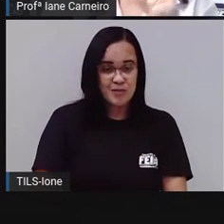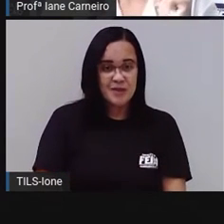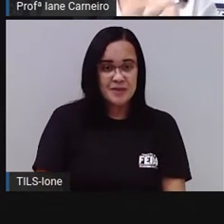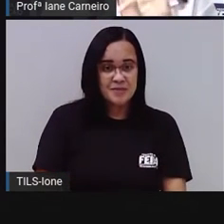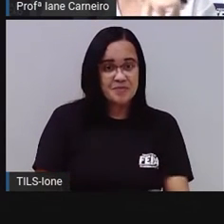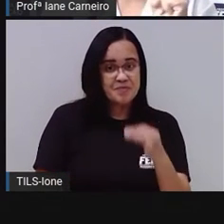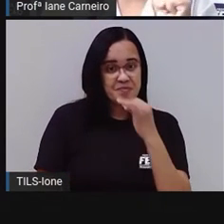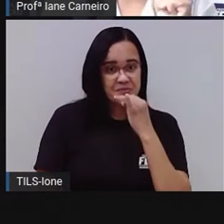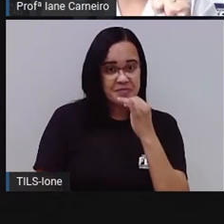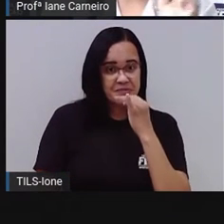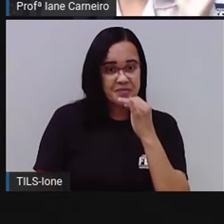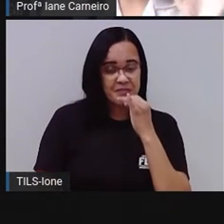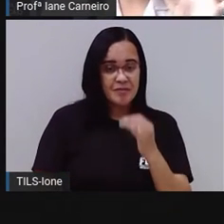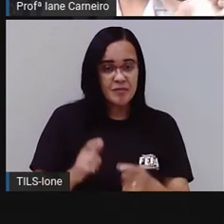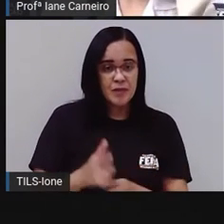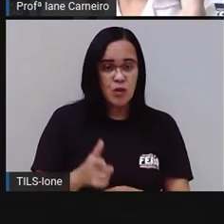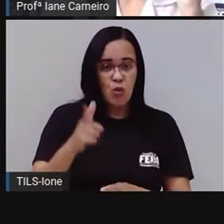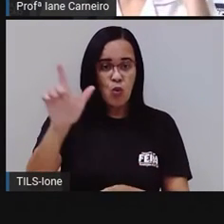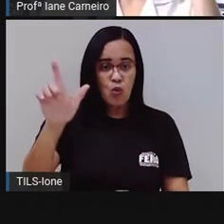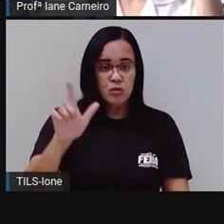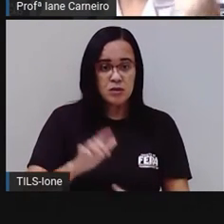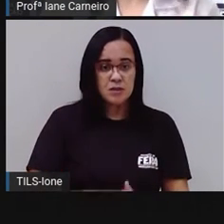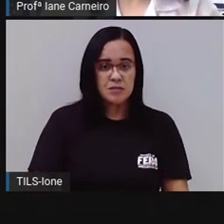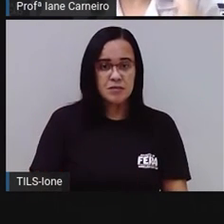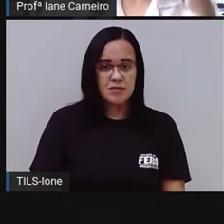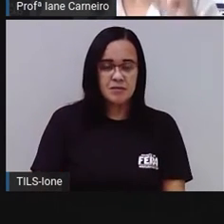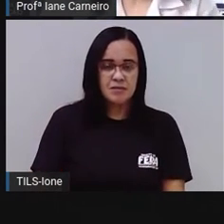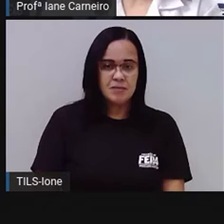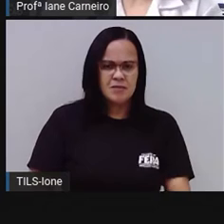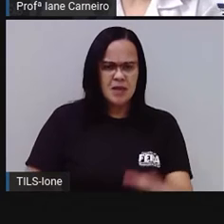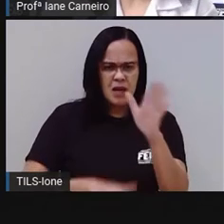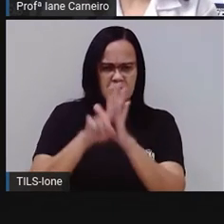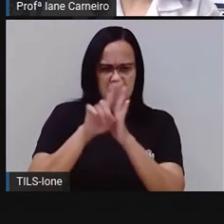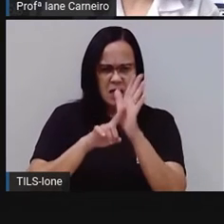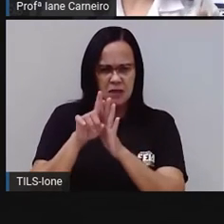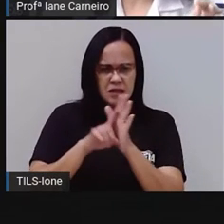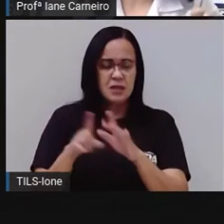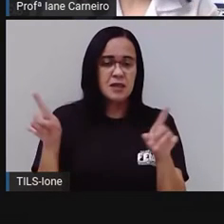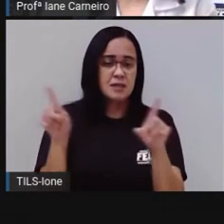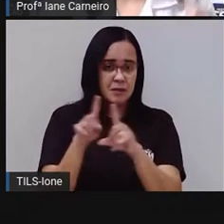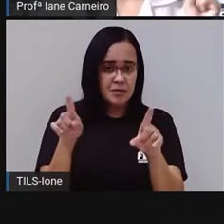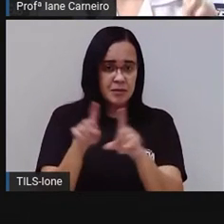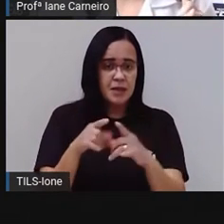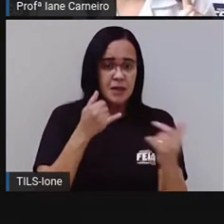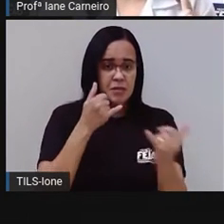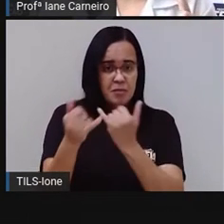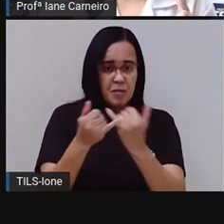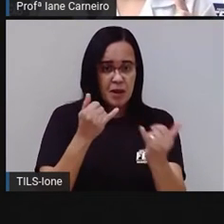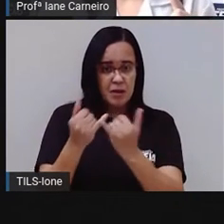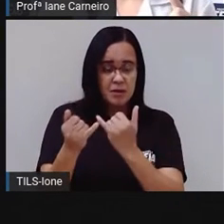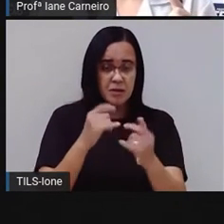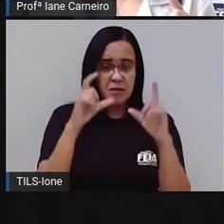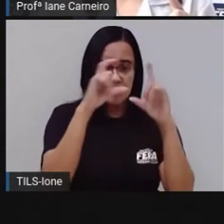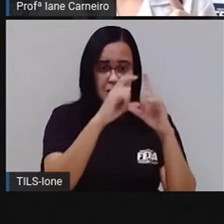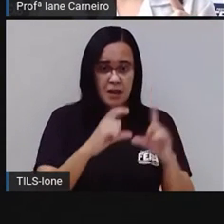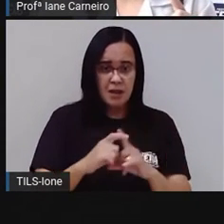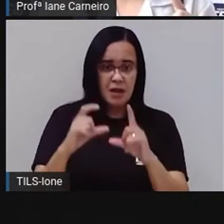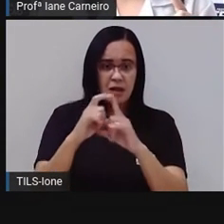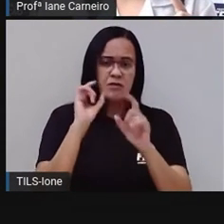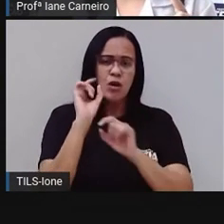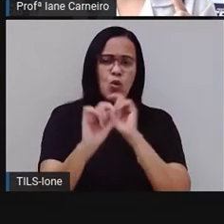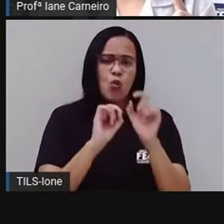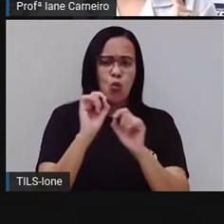adivinha pra gente analisar mais uma vez a rima, tá bom? Então, aqui, ó. A